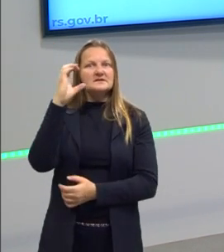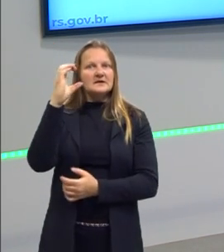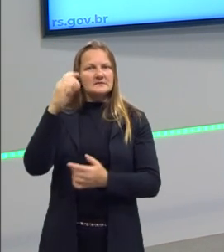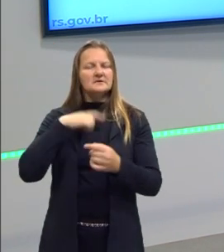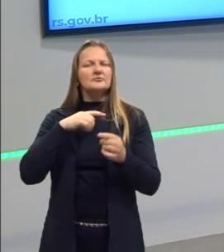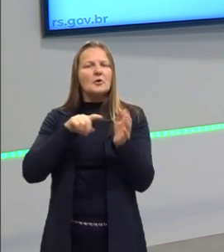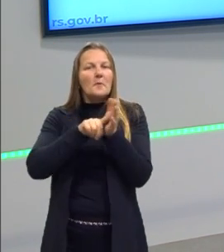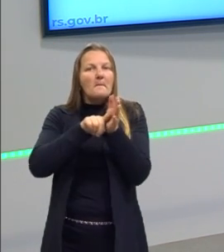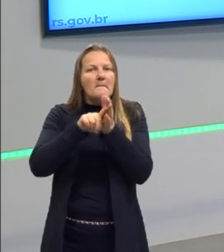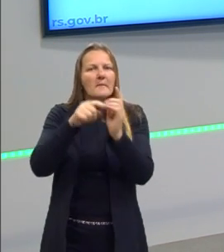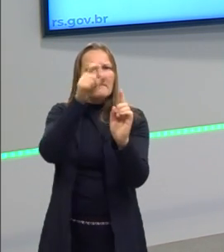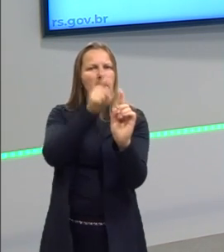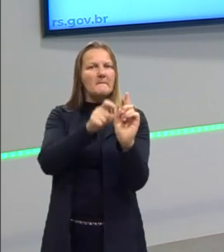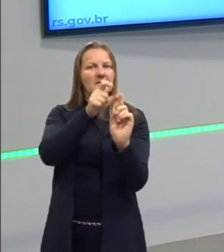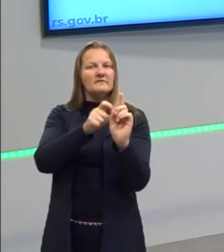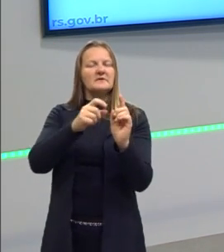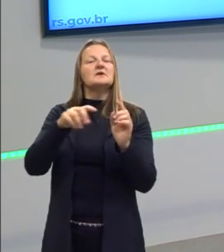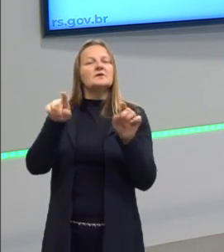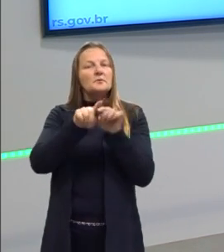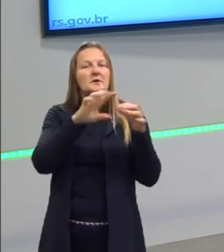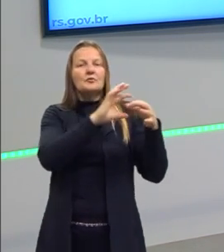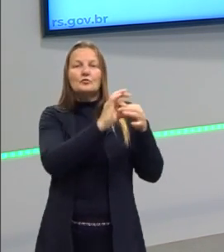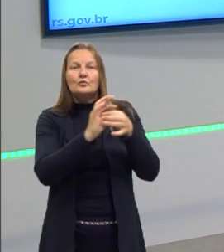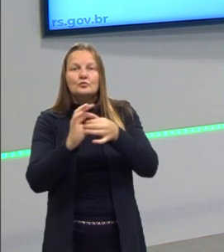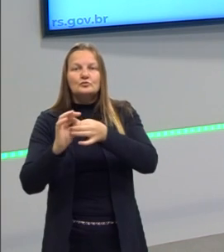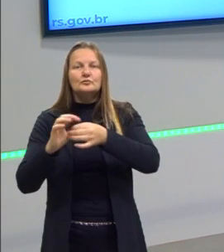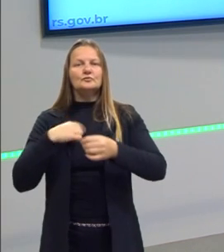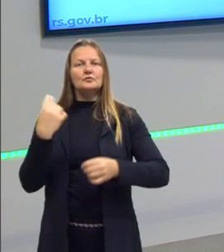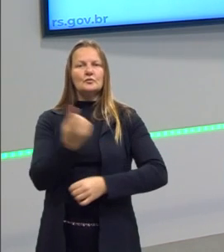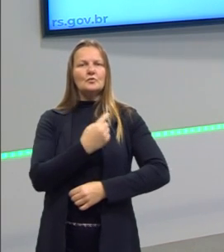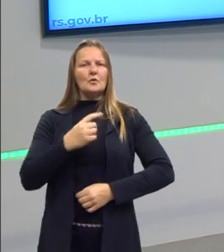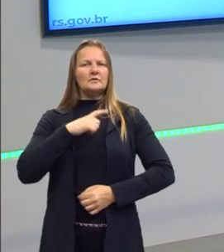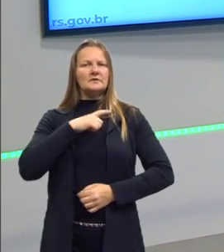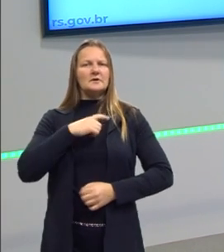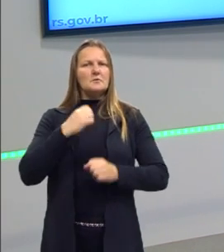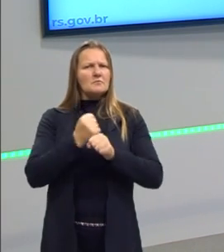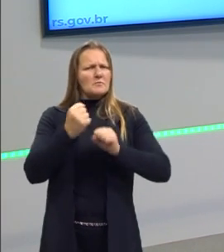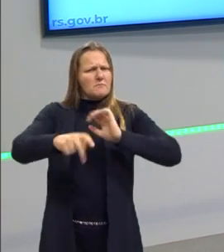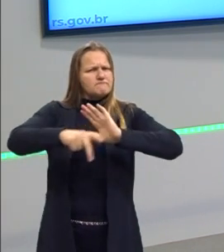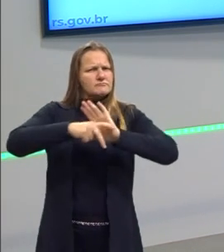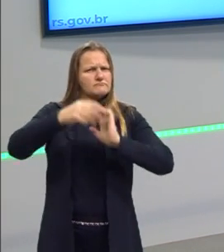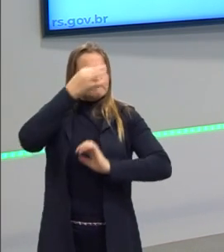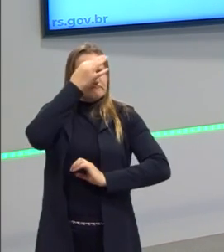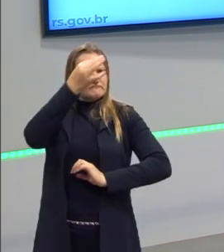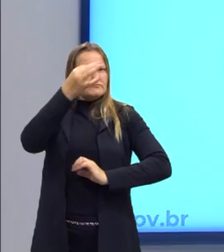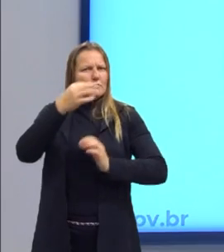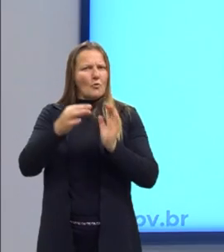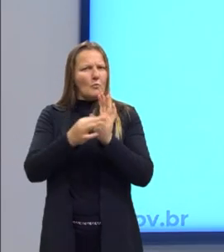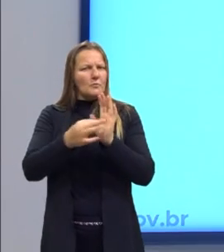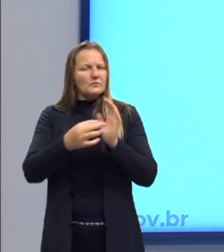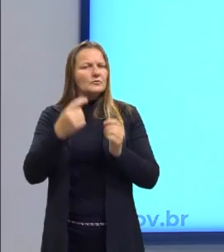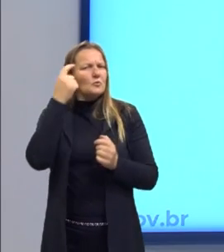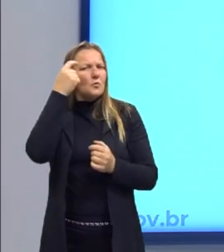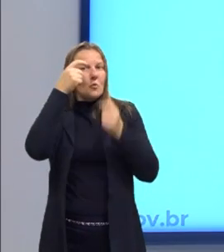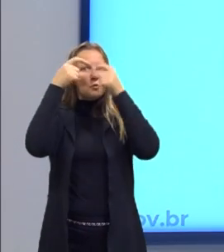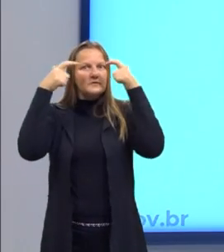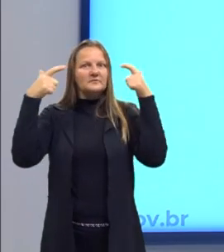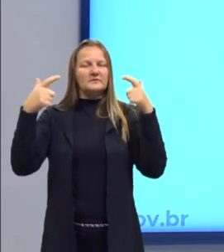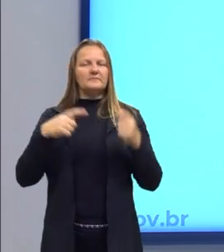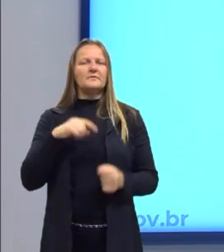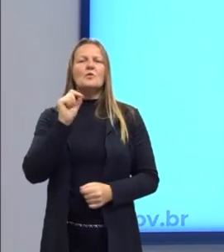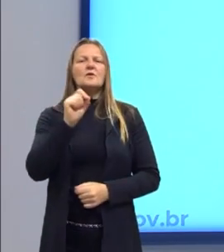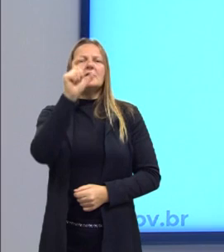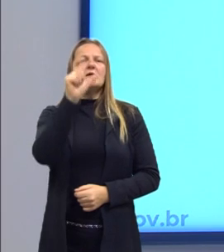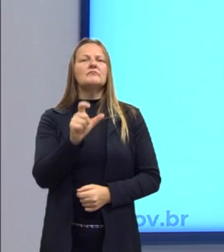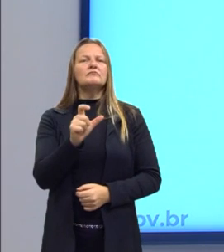Por isso a metafísica faz parte desse contexto para que nós tenhamos propriedade do conhecimento. Então, olha aí, o que é uma coisa?